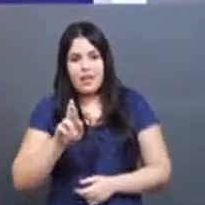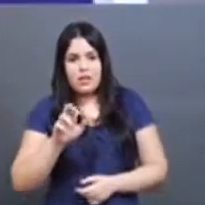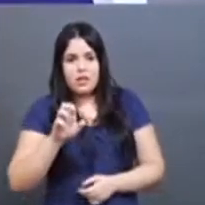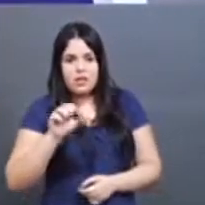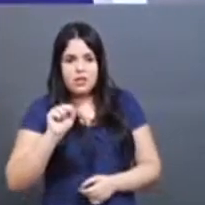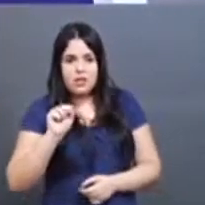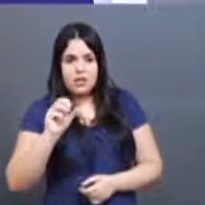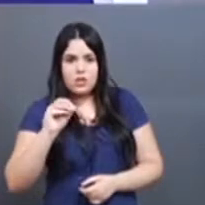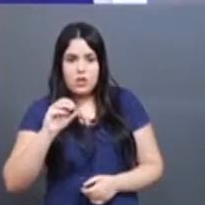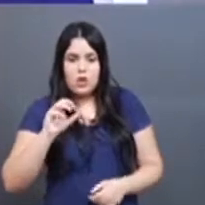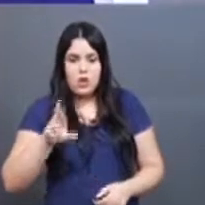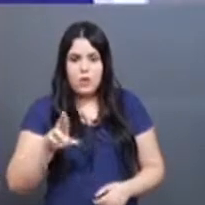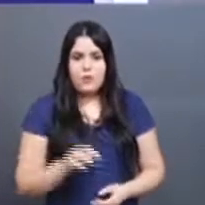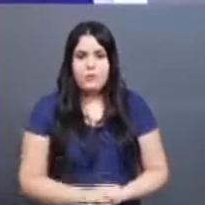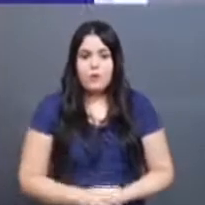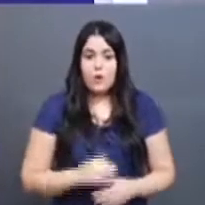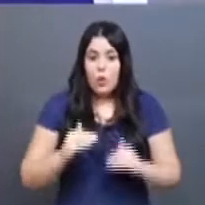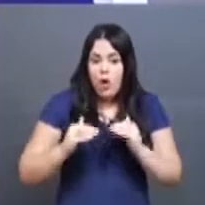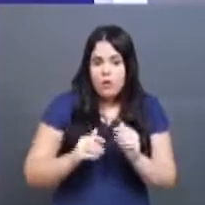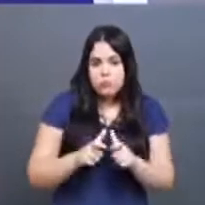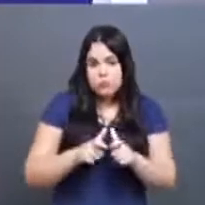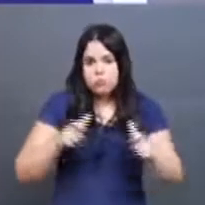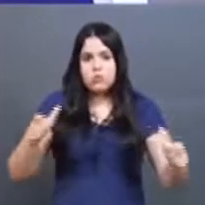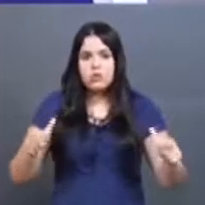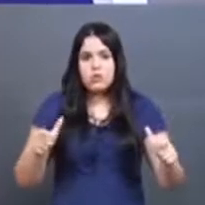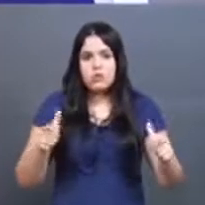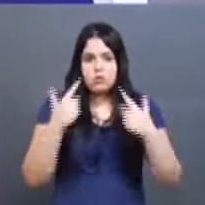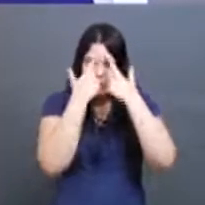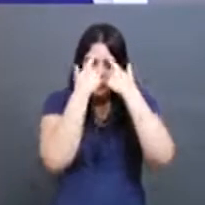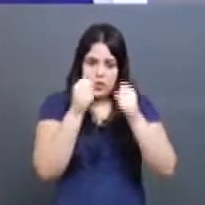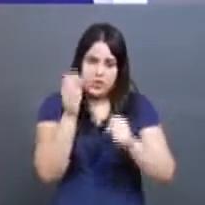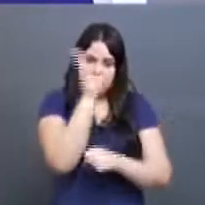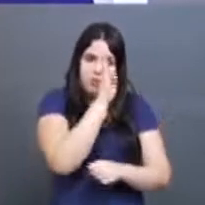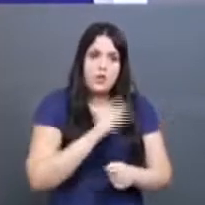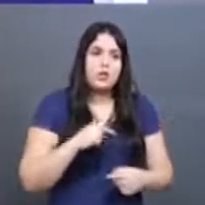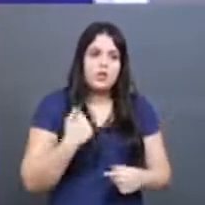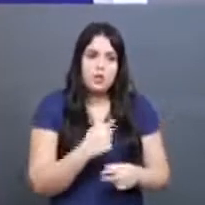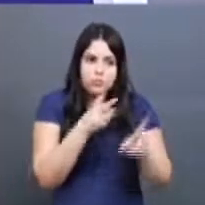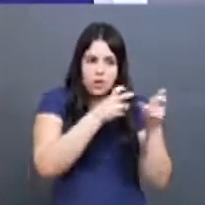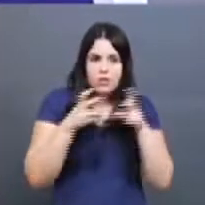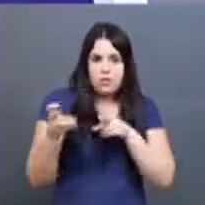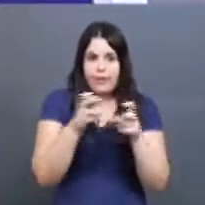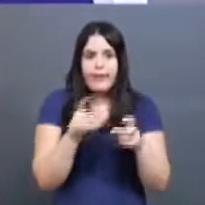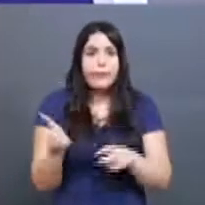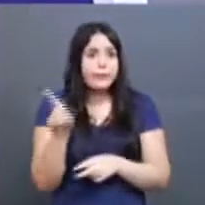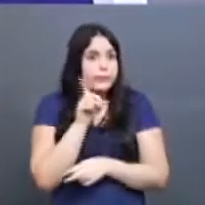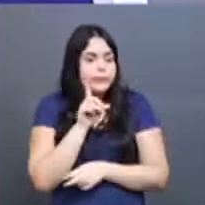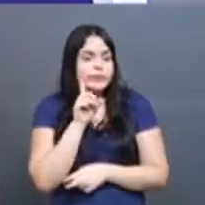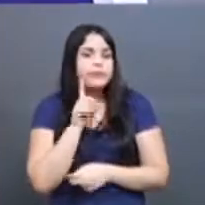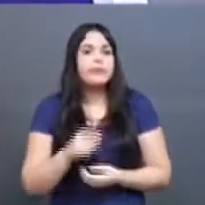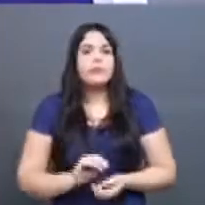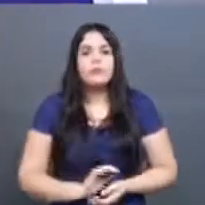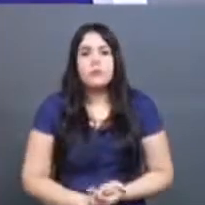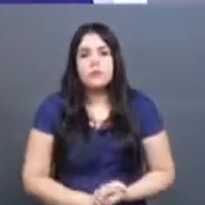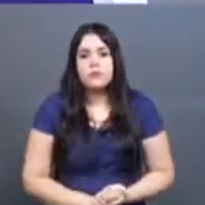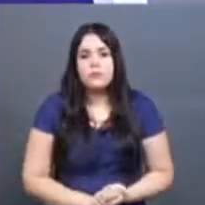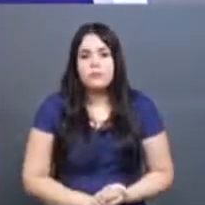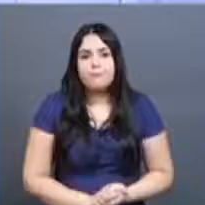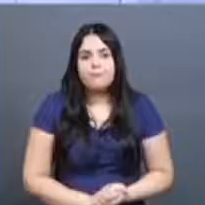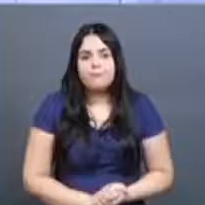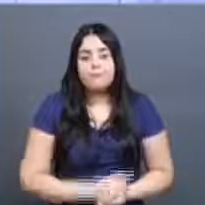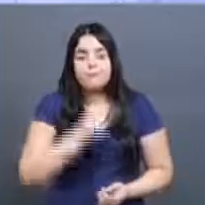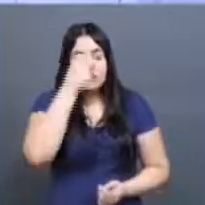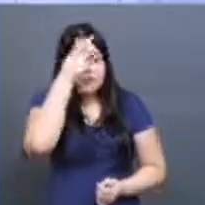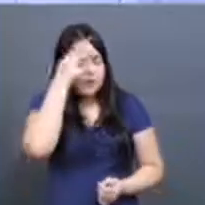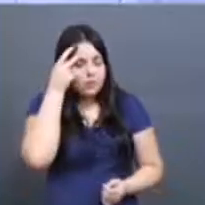de violência no Brasil é uma coisa que é tão clara, tão óbvia, que a gente vê e ouve todos os dias. Aí, a